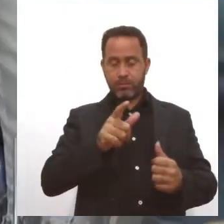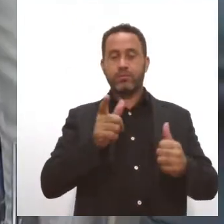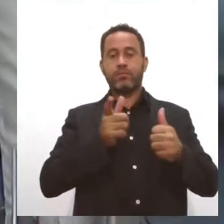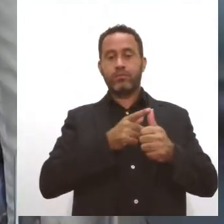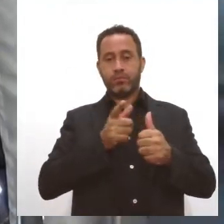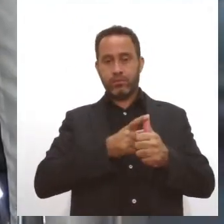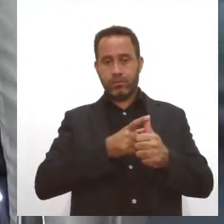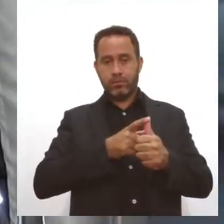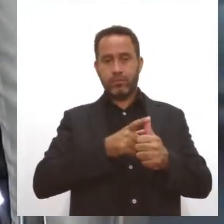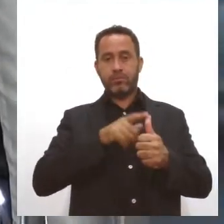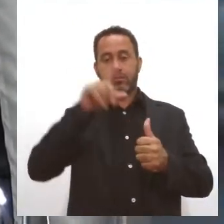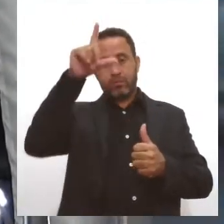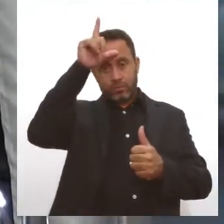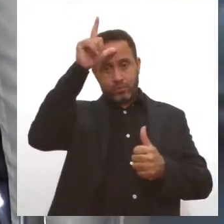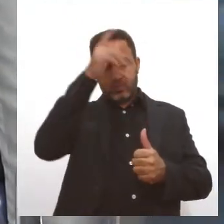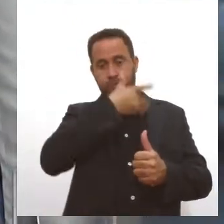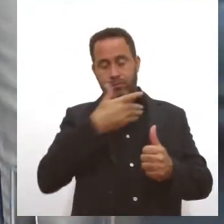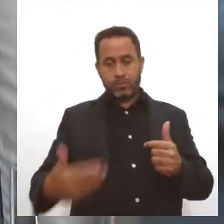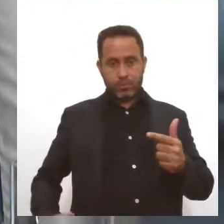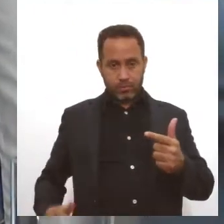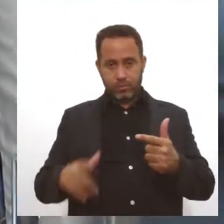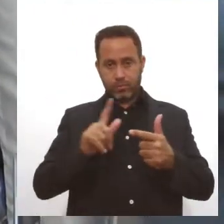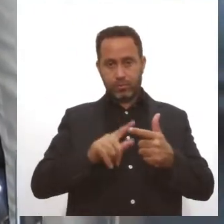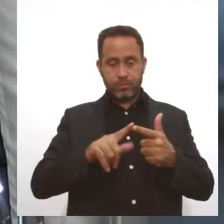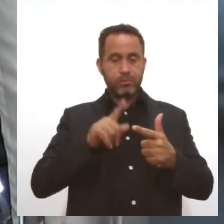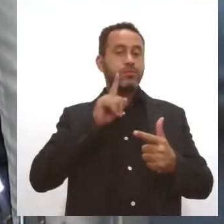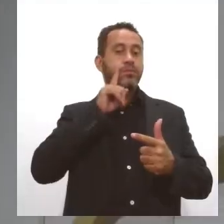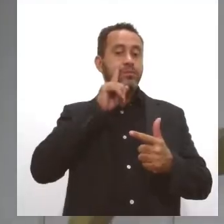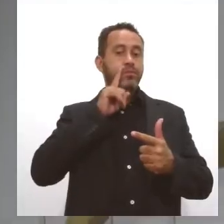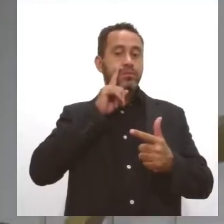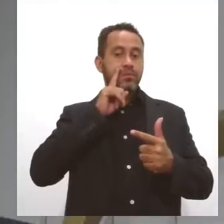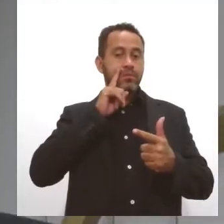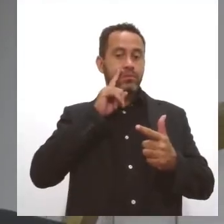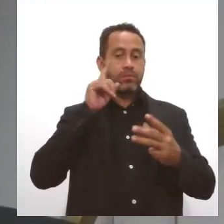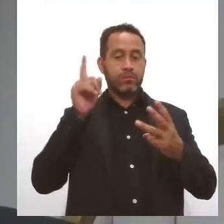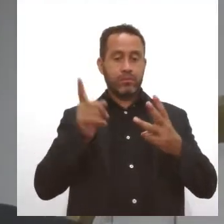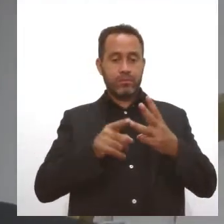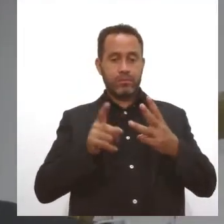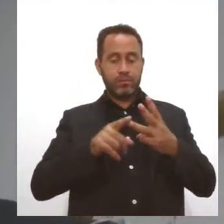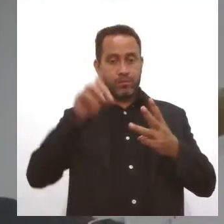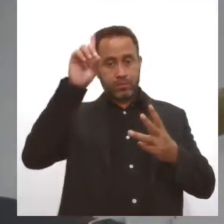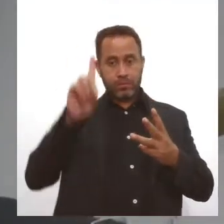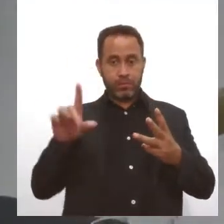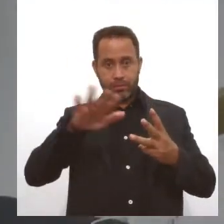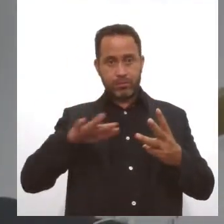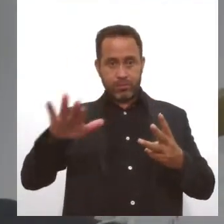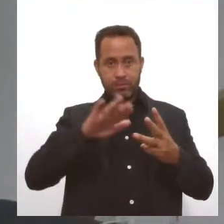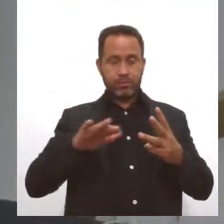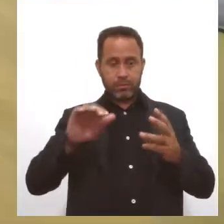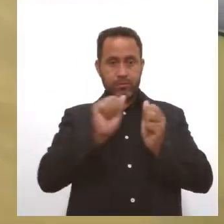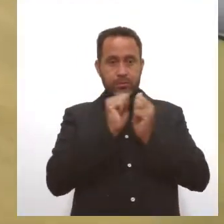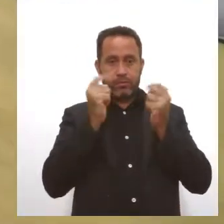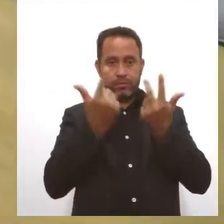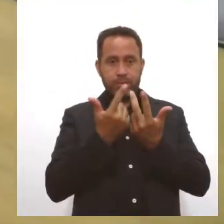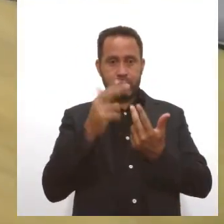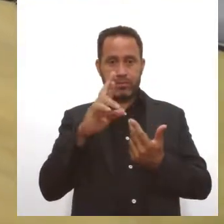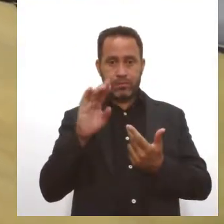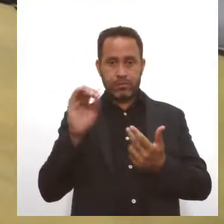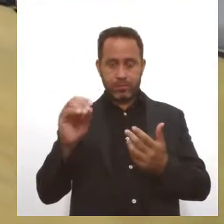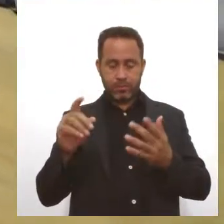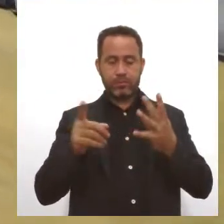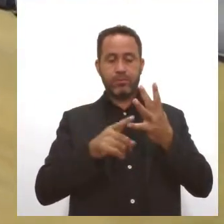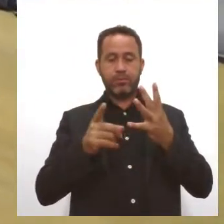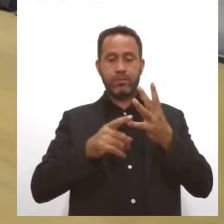Bispo, o líder do governo na casa, o deputado Zezinho Sobral, o diretor-geral da Alese, Roberto Bispo, o diretor de